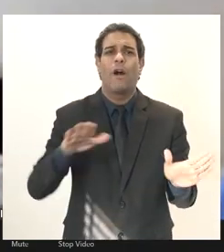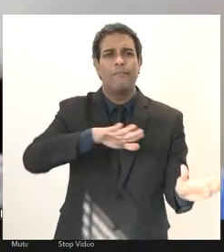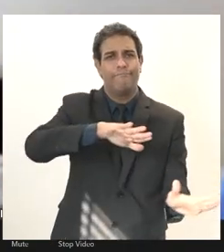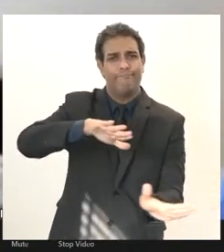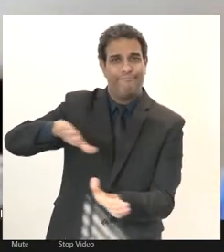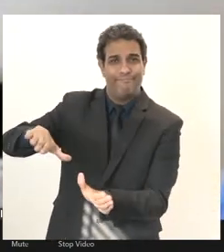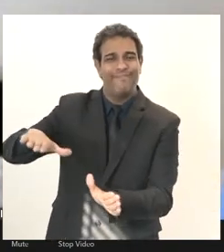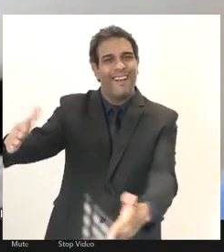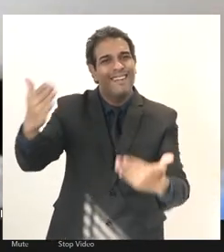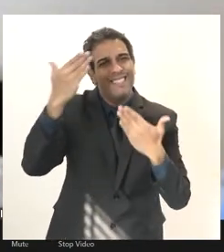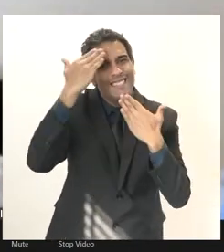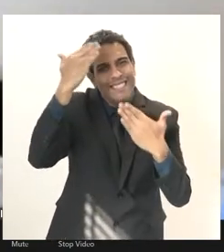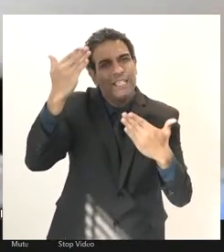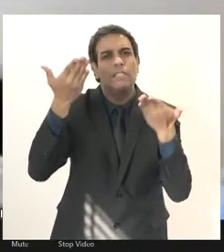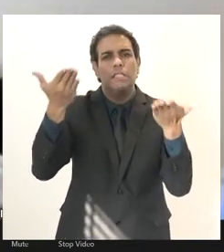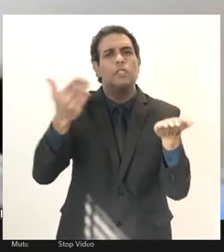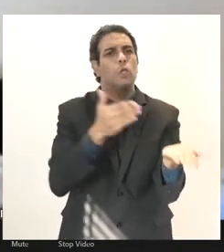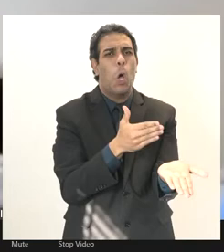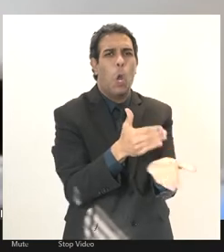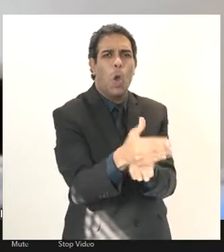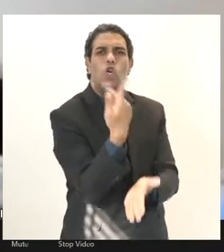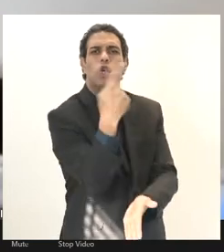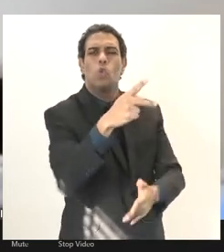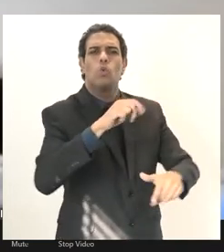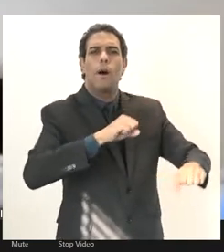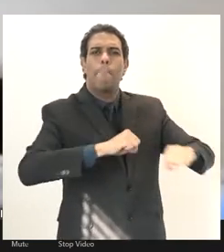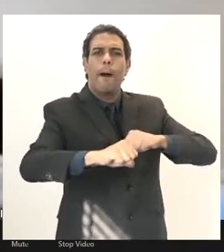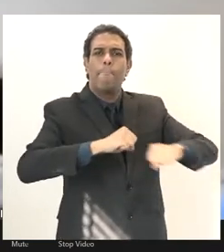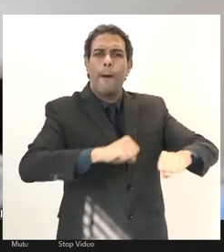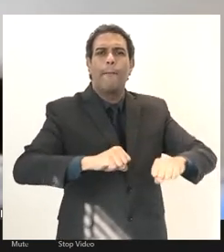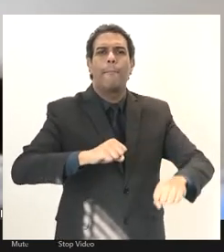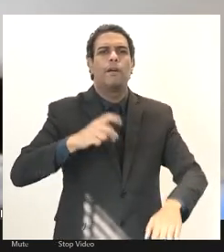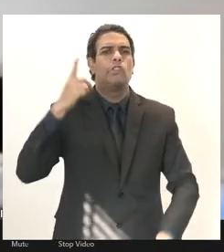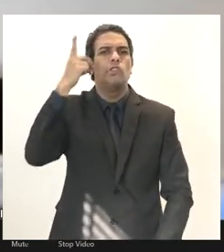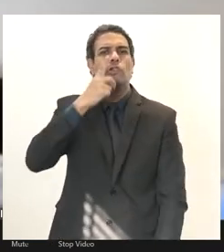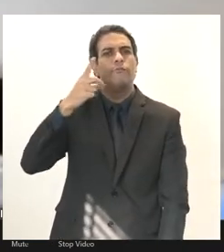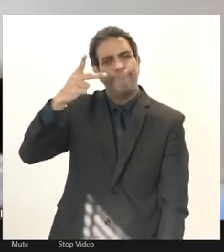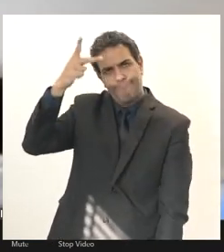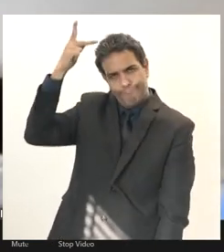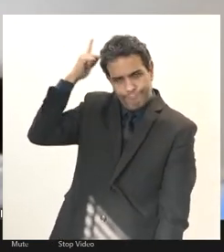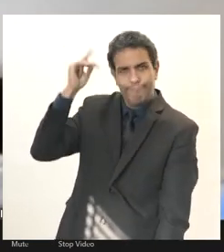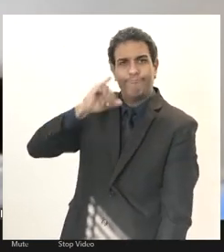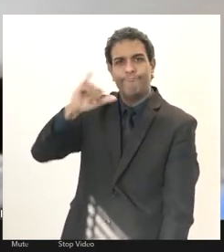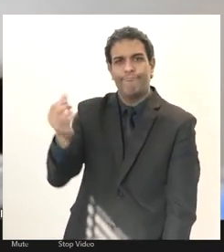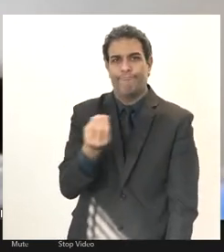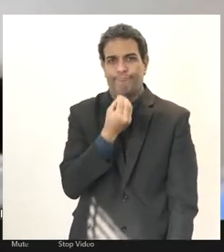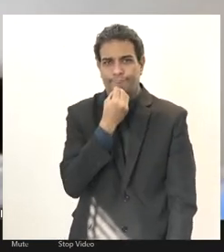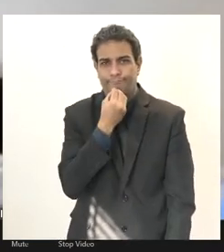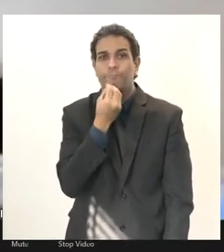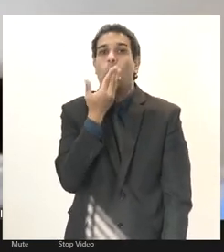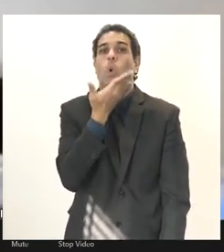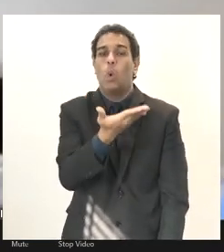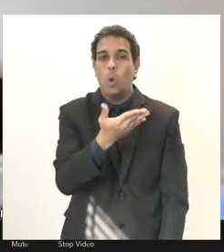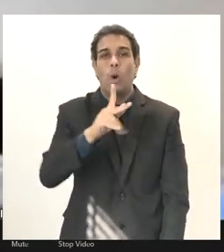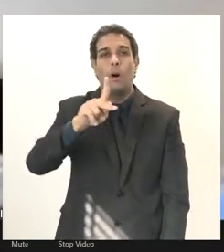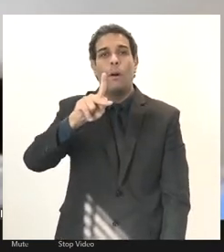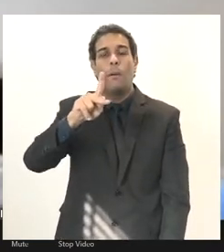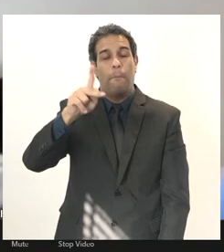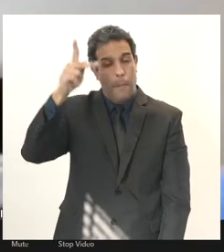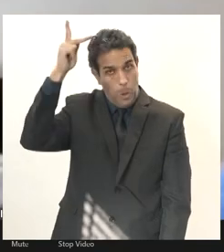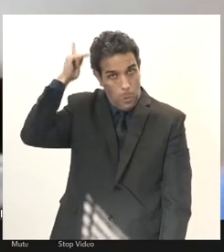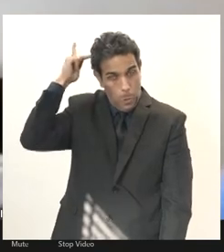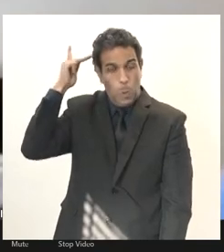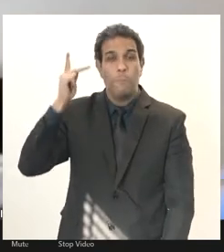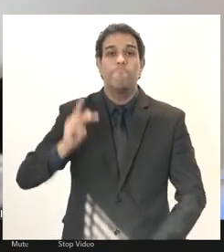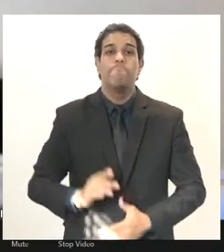muito pela iniciativa e pela oportunidade especialmente ao deputado Paulo Ramos que representa